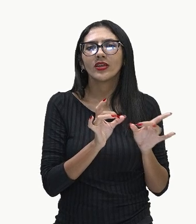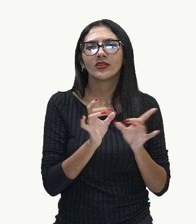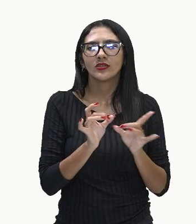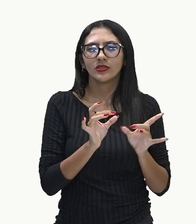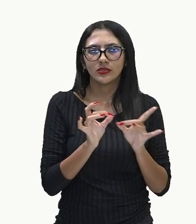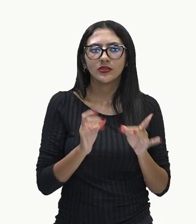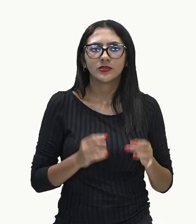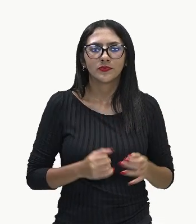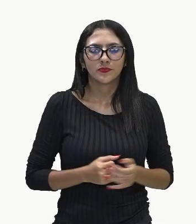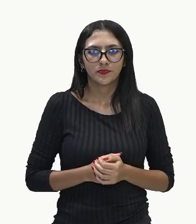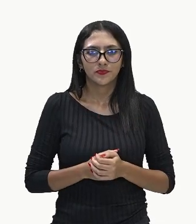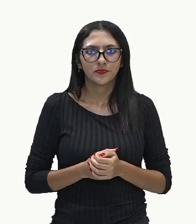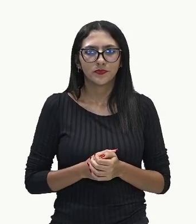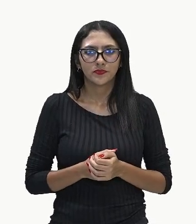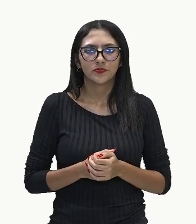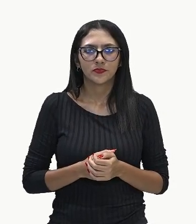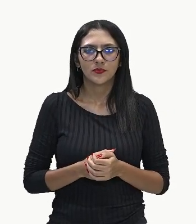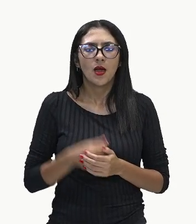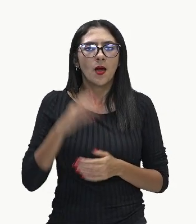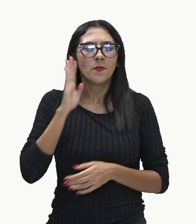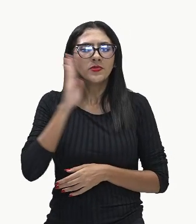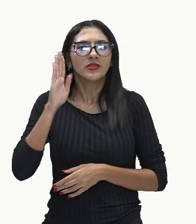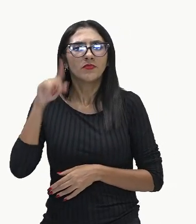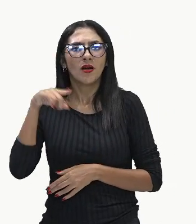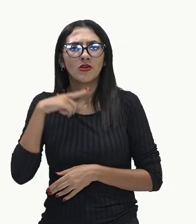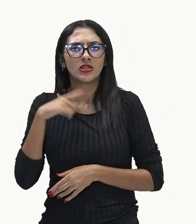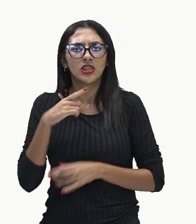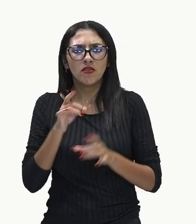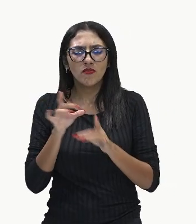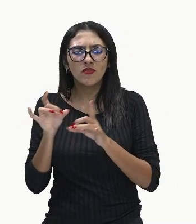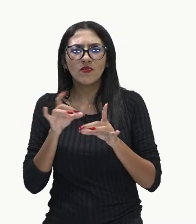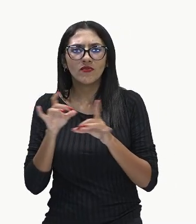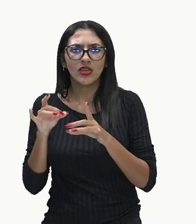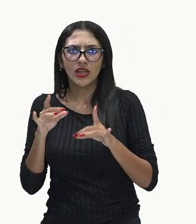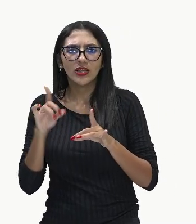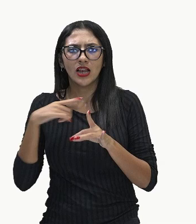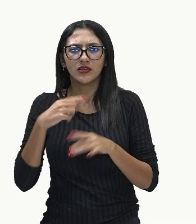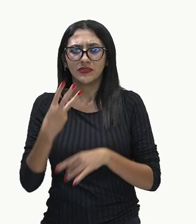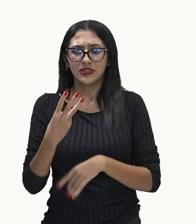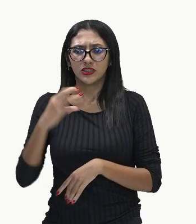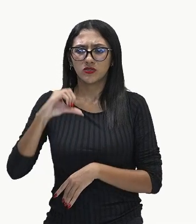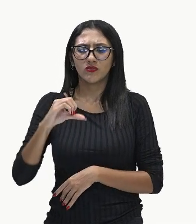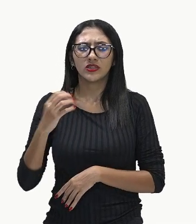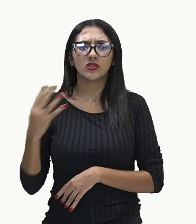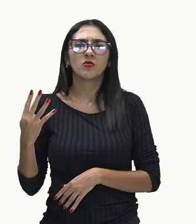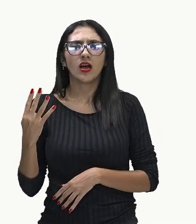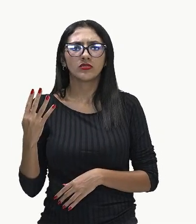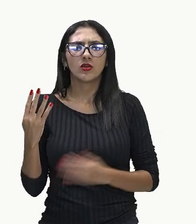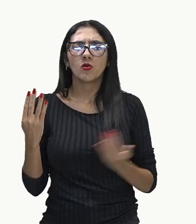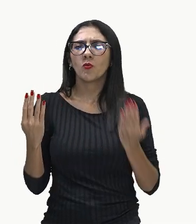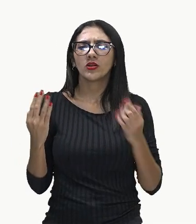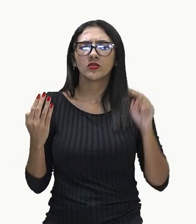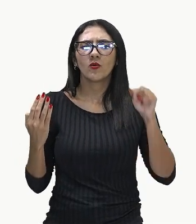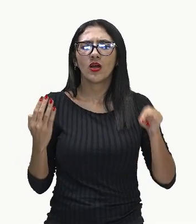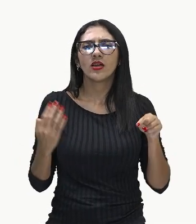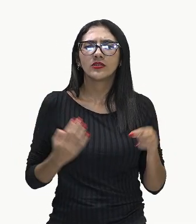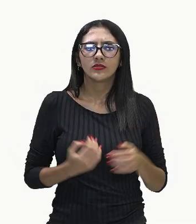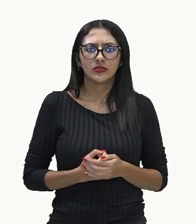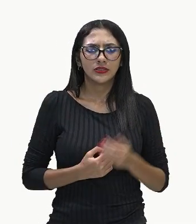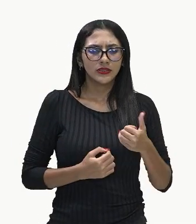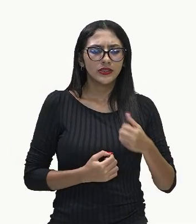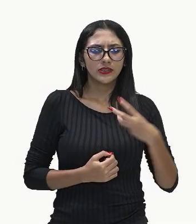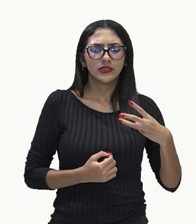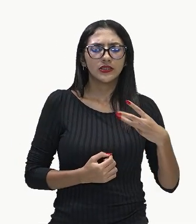394 mil. A Honda foi a que menos vendeu, e vendeu apenas 131 mil.